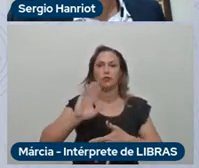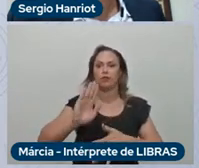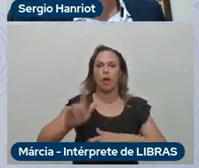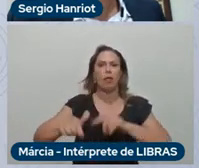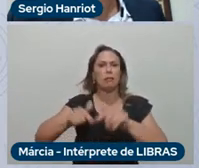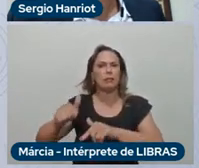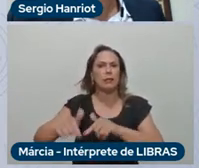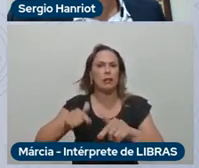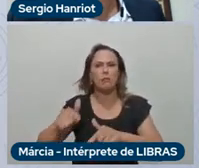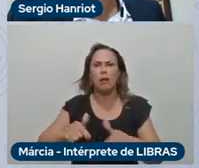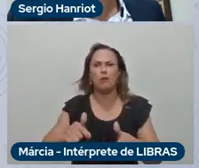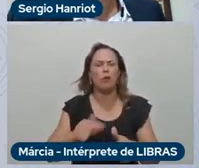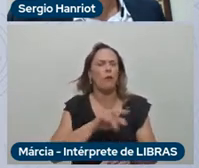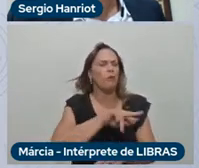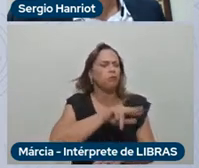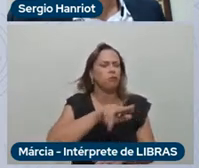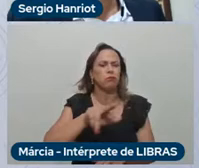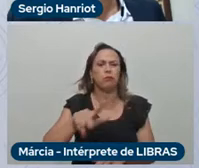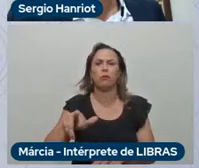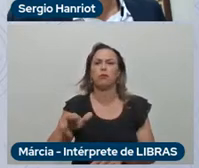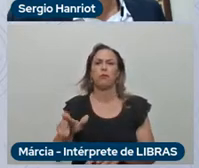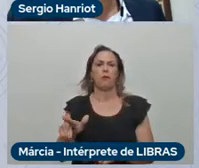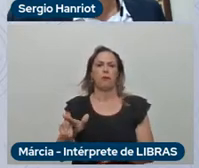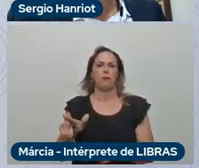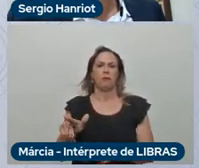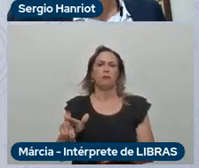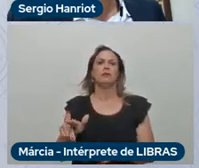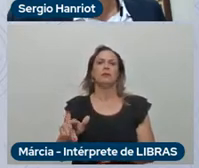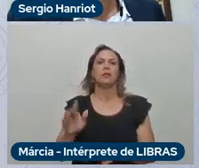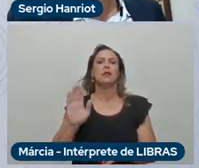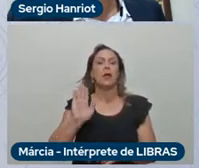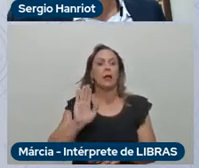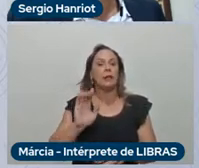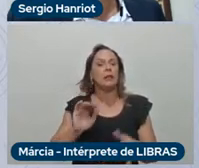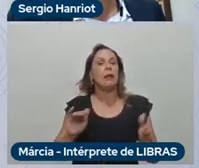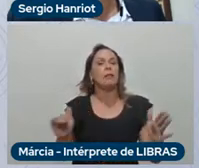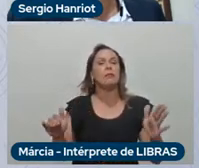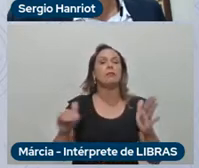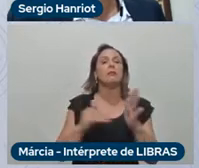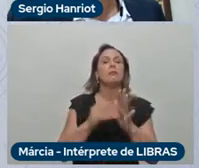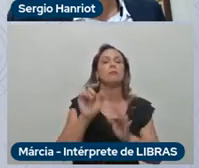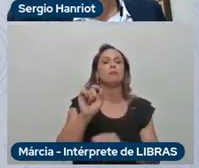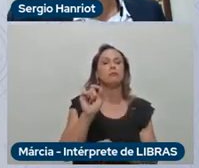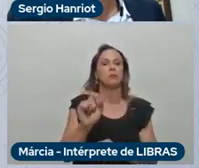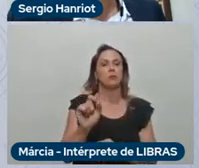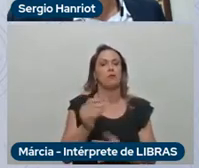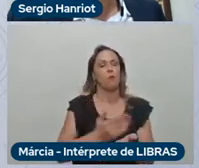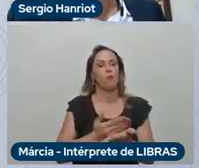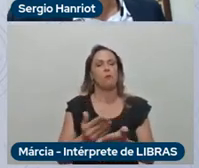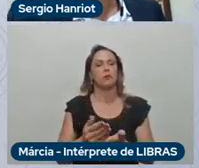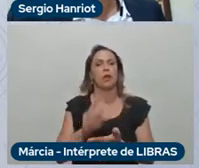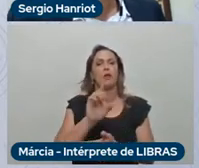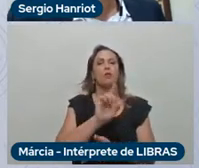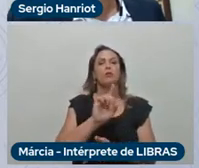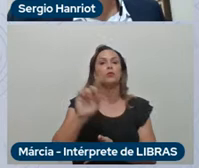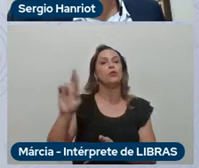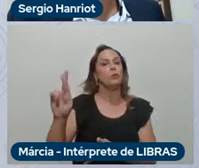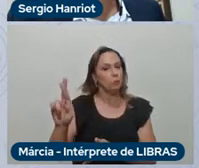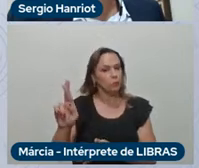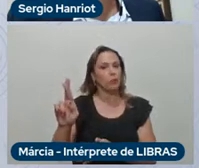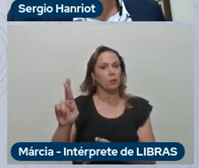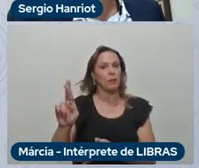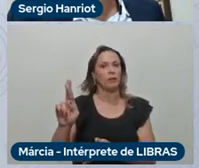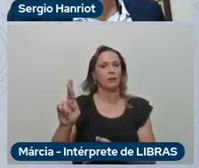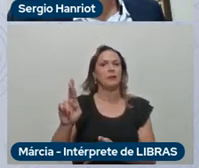posto de diretora de junto de manufatura, sendo responsável pela operação da maior planta do grupo no mundo,